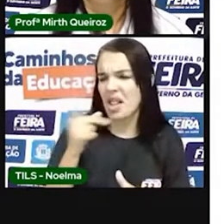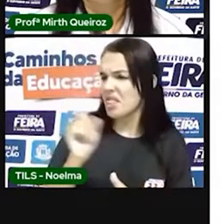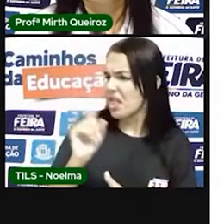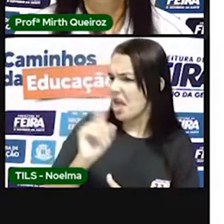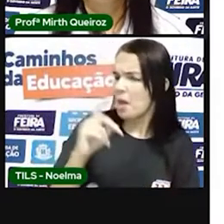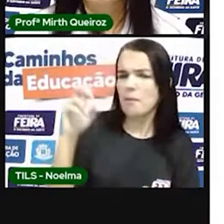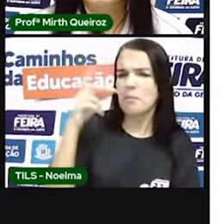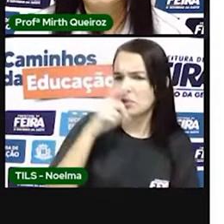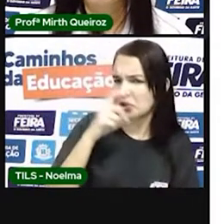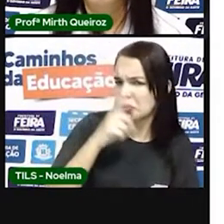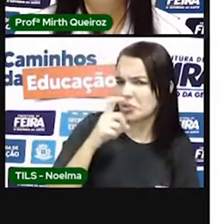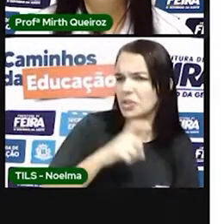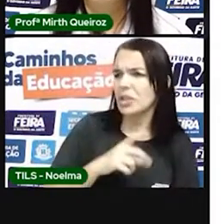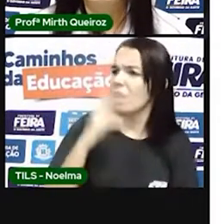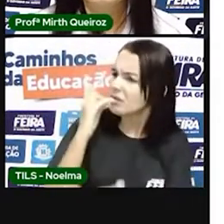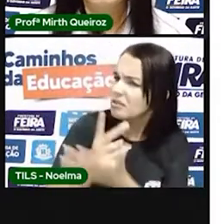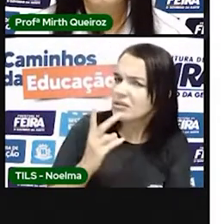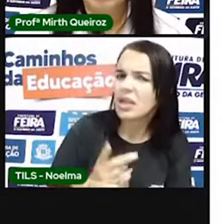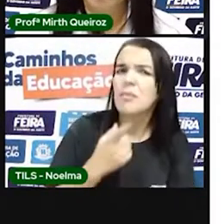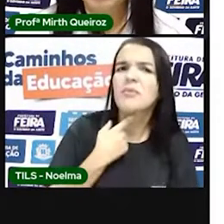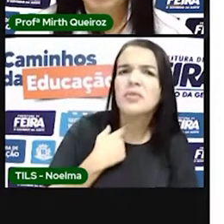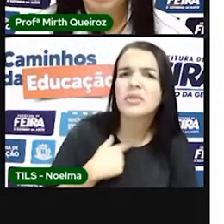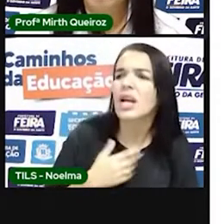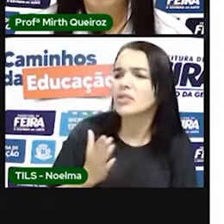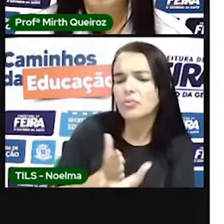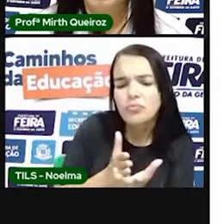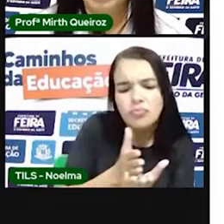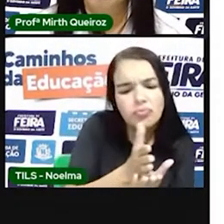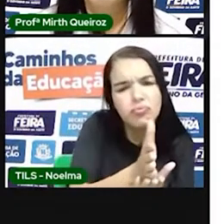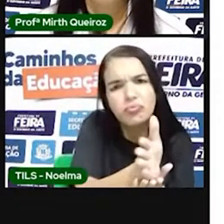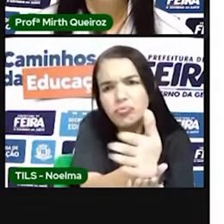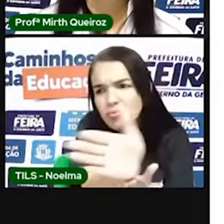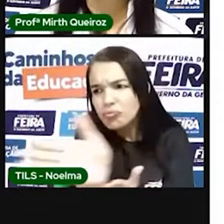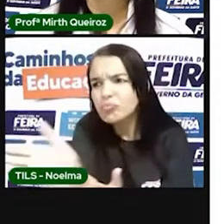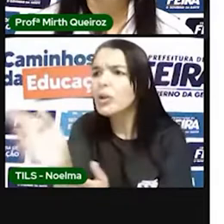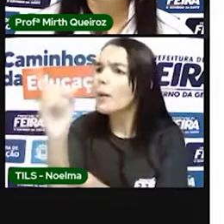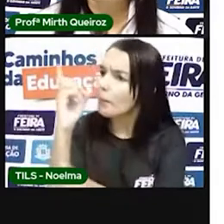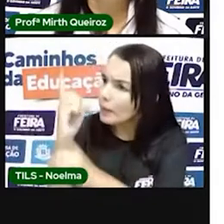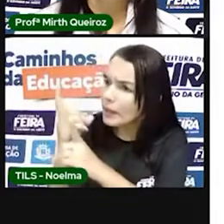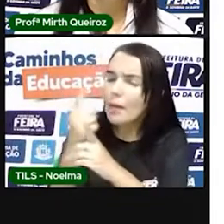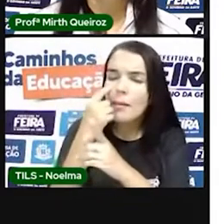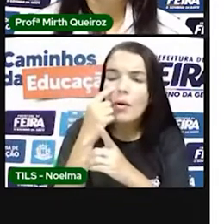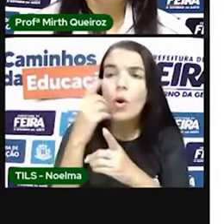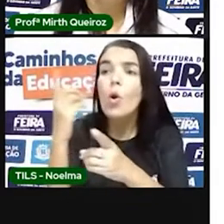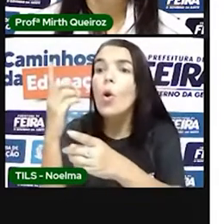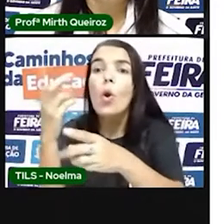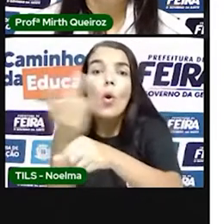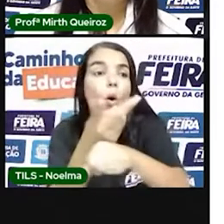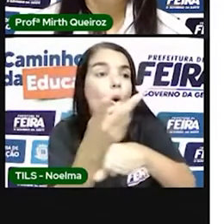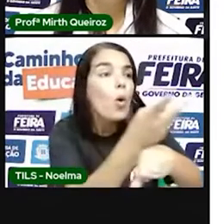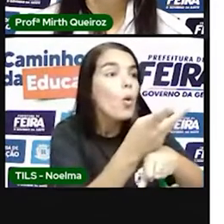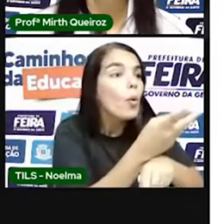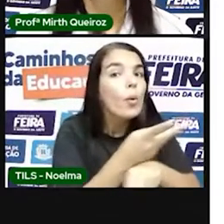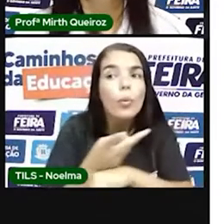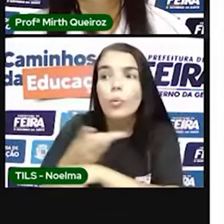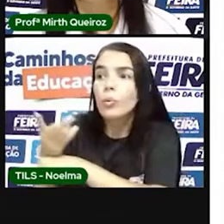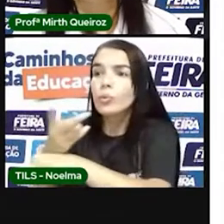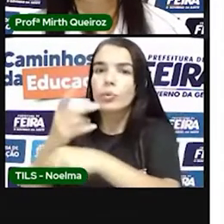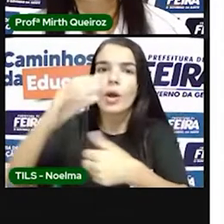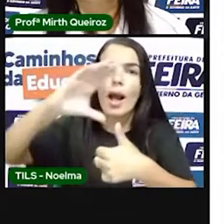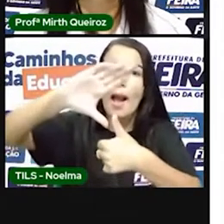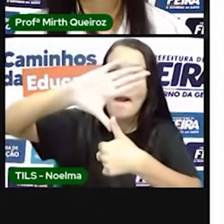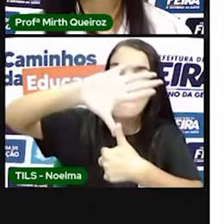que ele sempre quis desviar o trajeto original para explorar uma parte da América que os